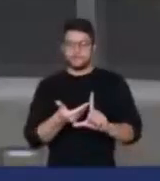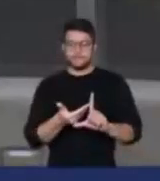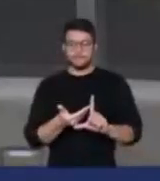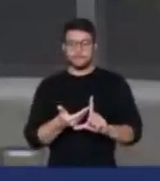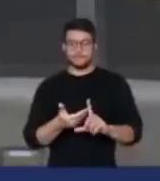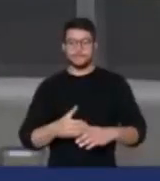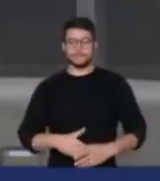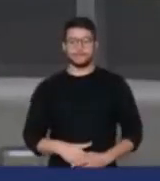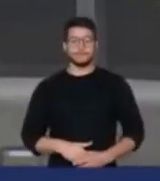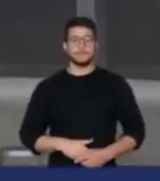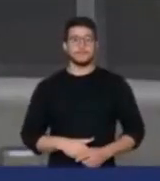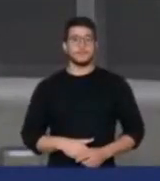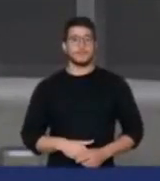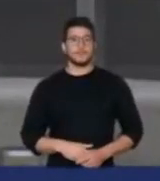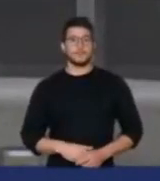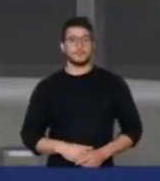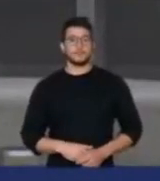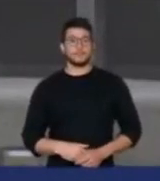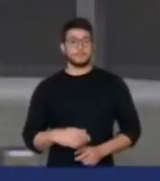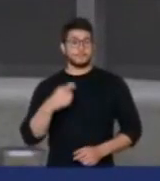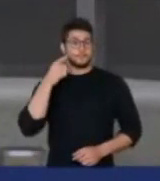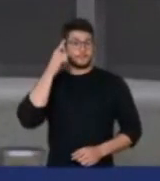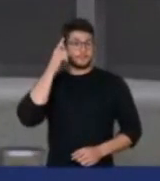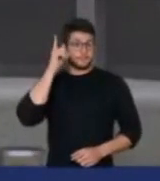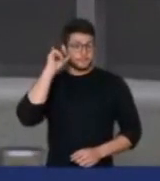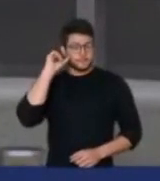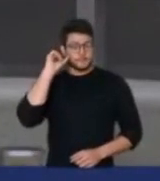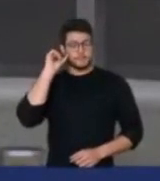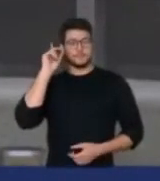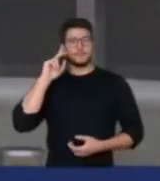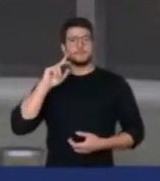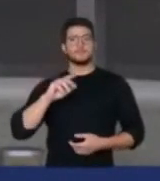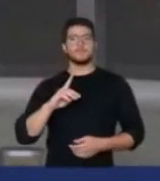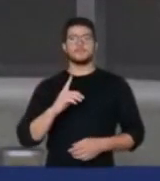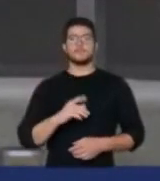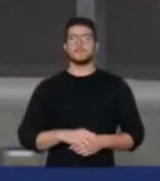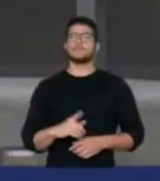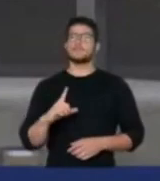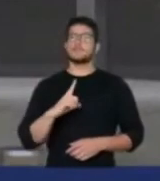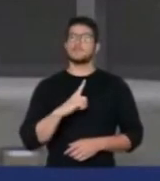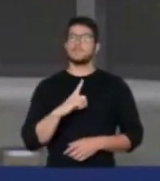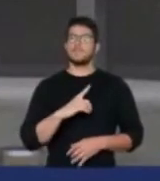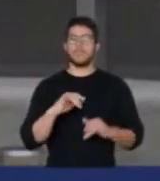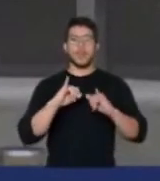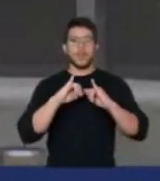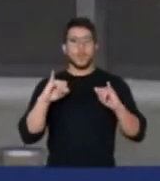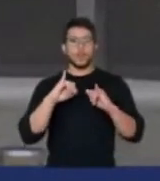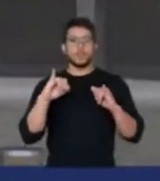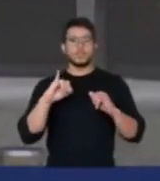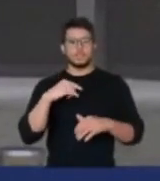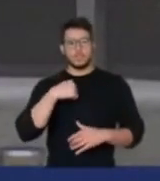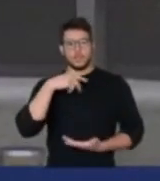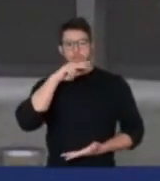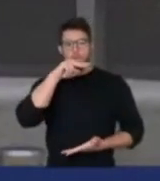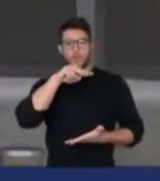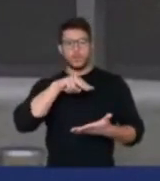Ontem eu li uma notícia onde o ministro Gilmar Mendes